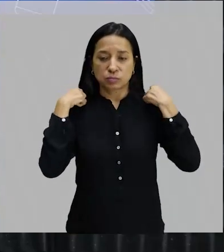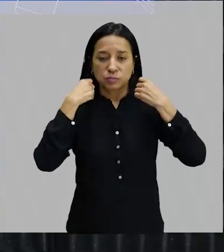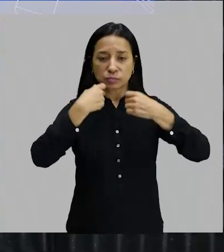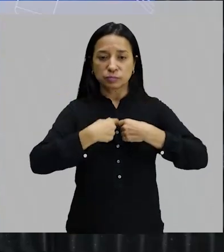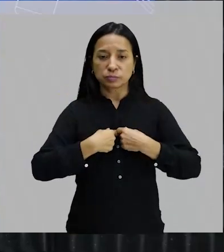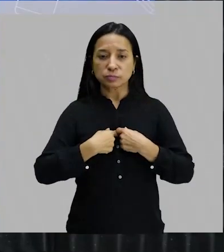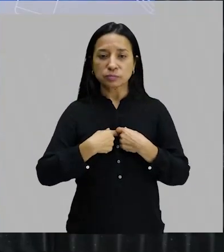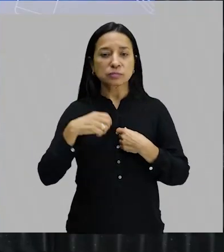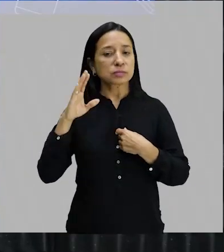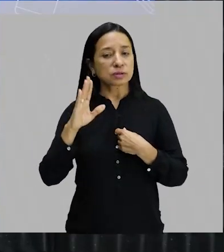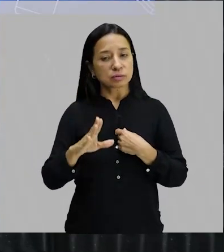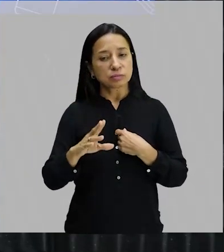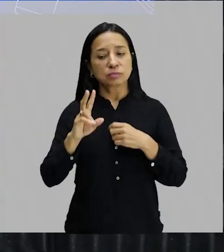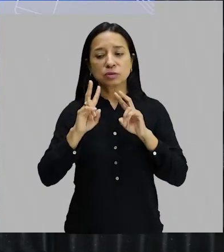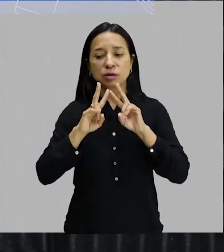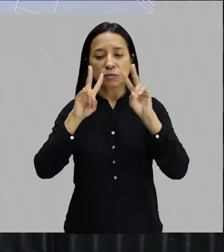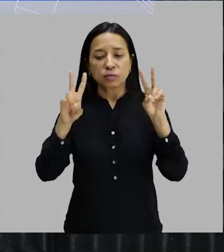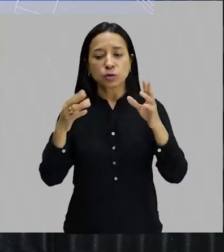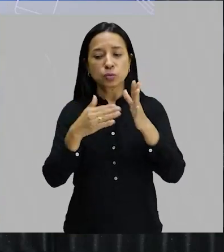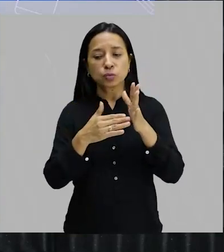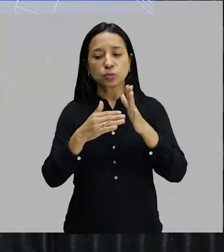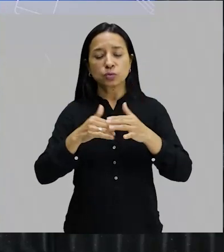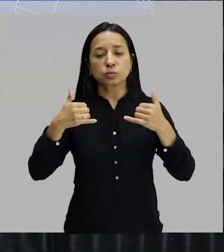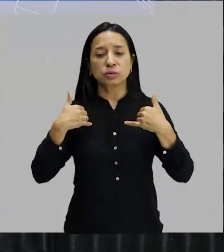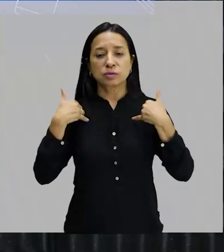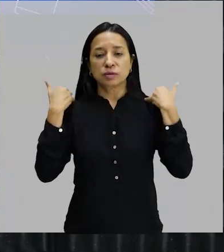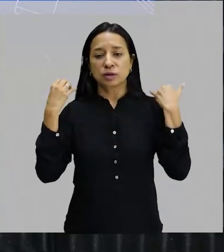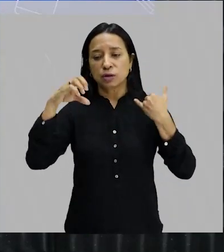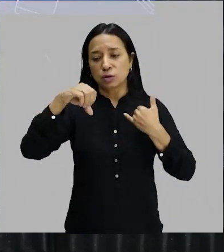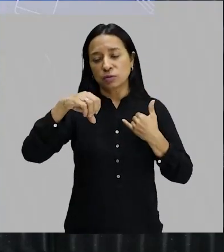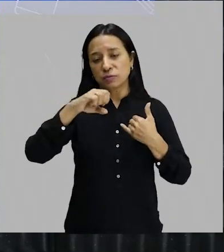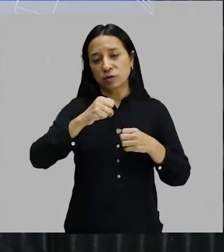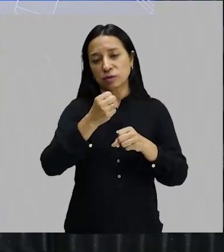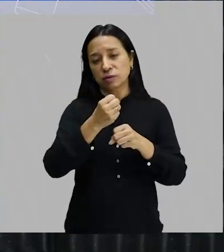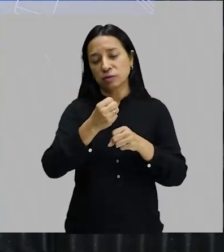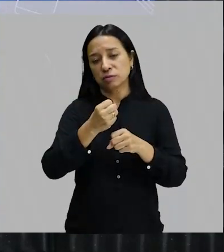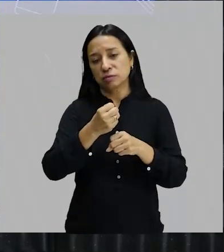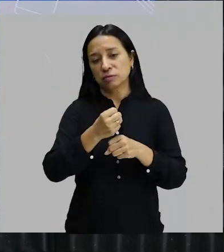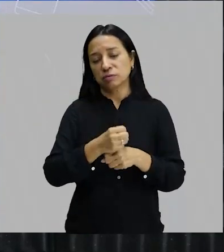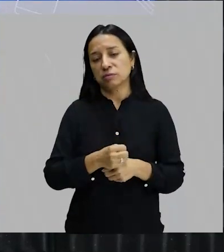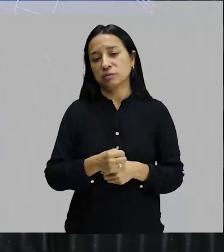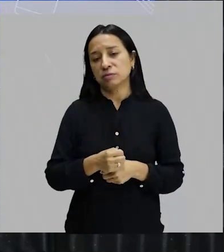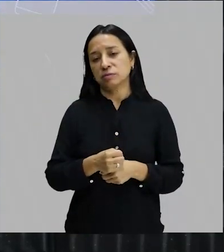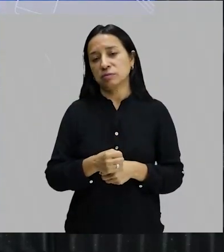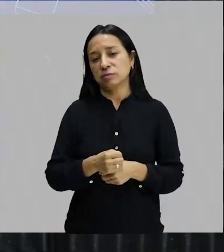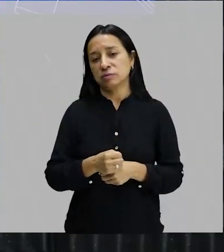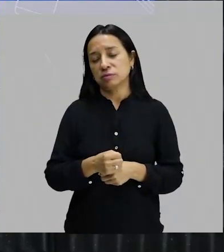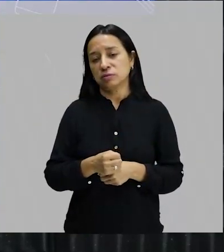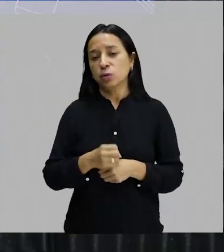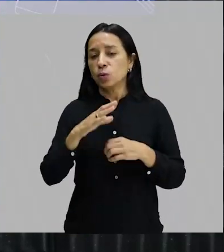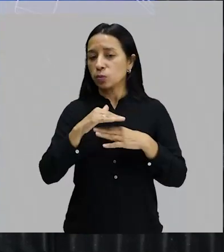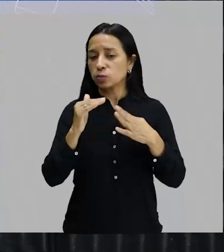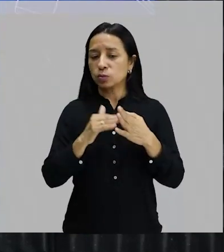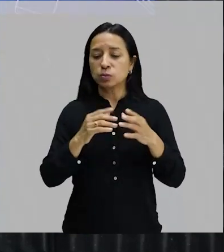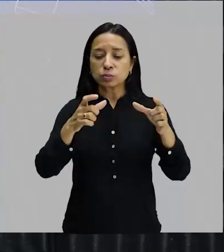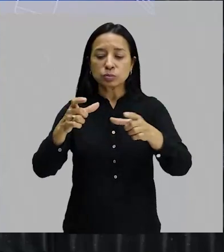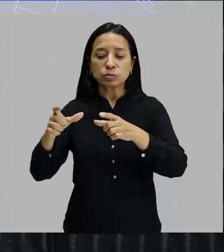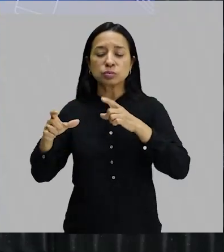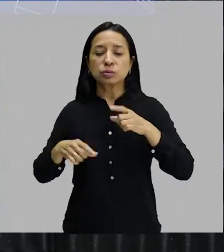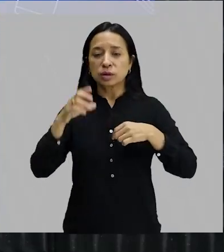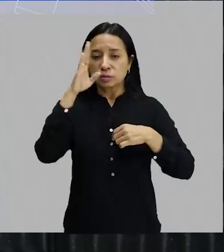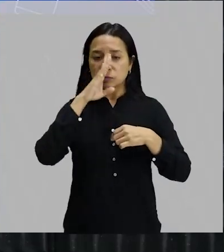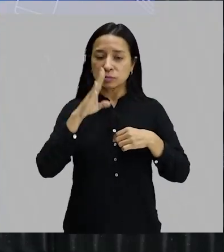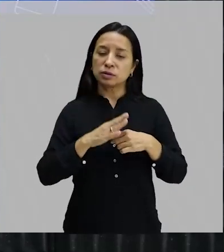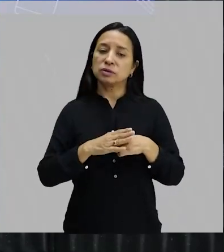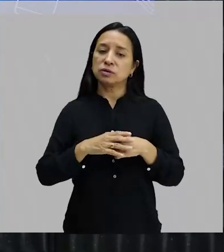do Amaral. Quando ela teve o último aniversário redondo de 90 anos, foi Tarsila do Amaral no vestibular de todos os lugares do Brasil,